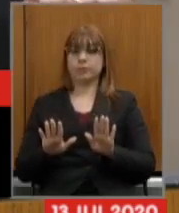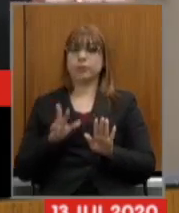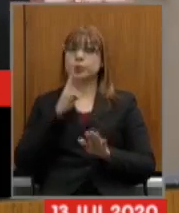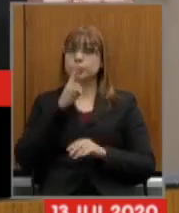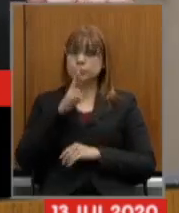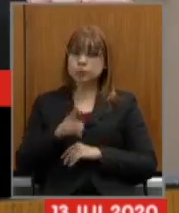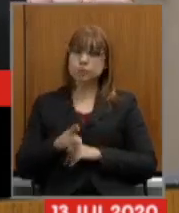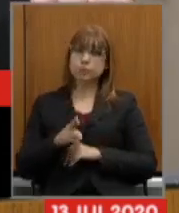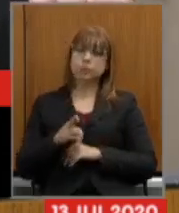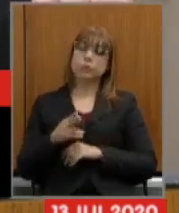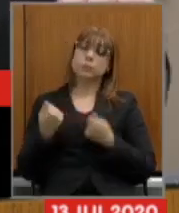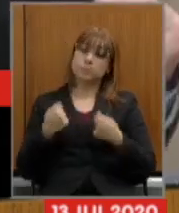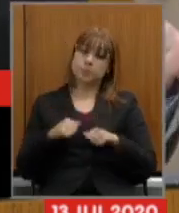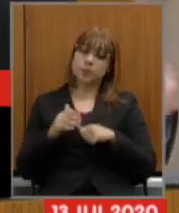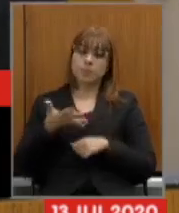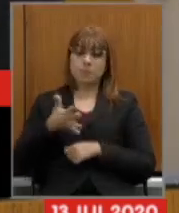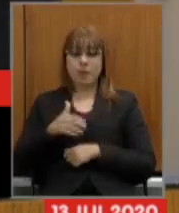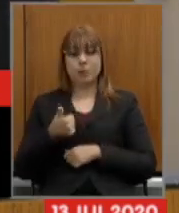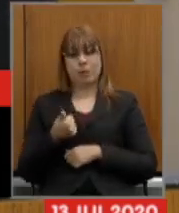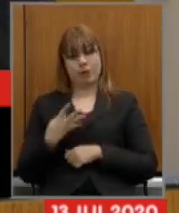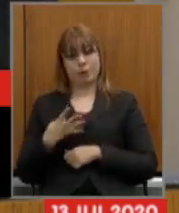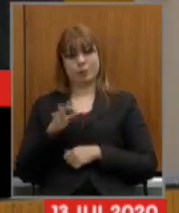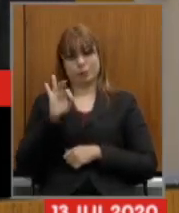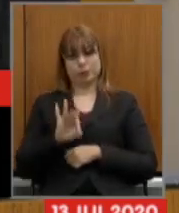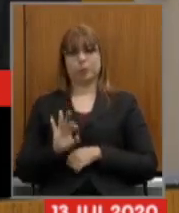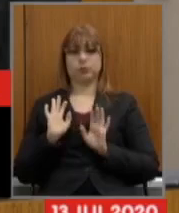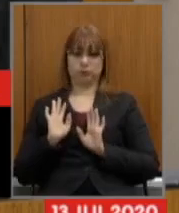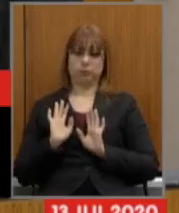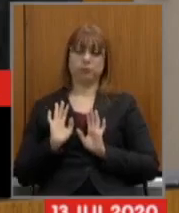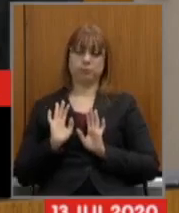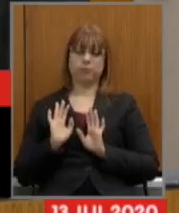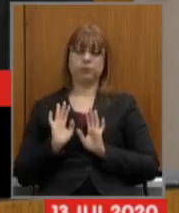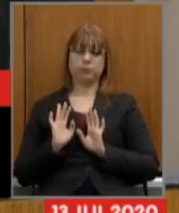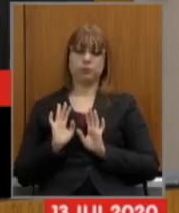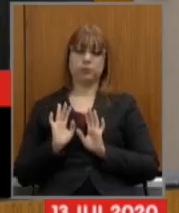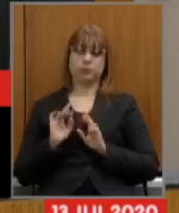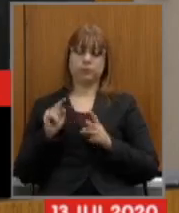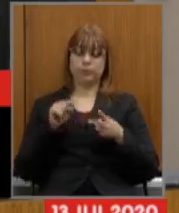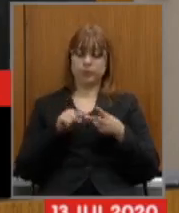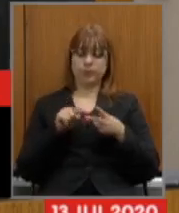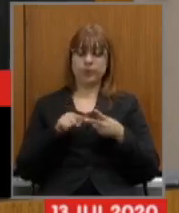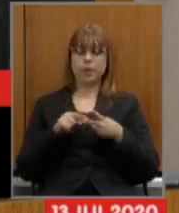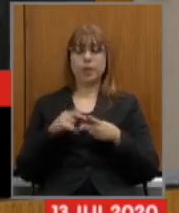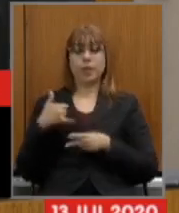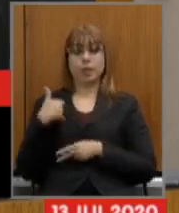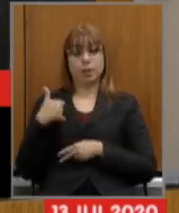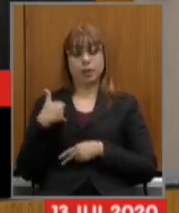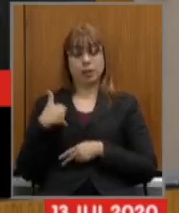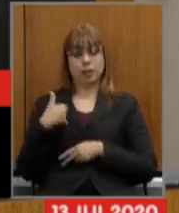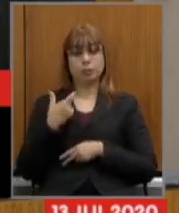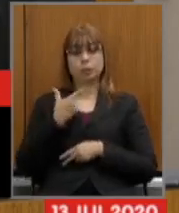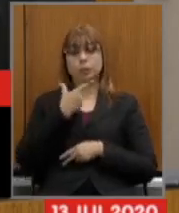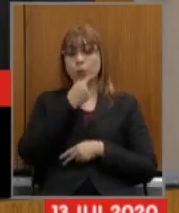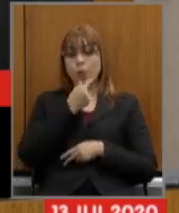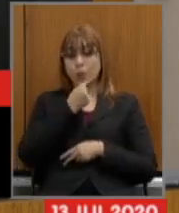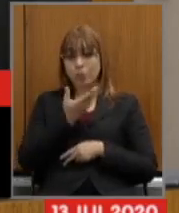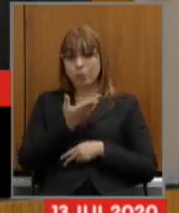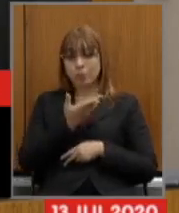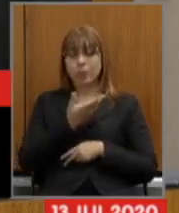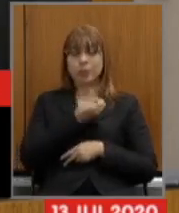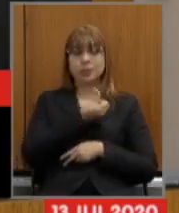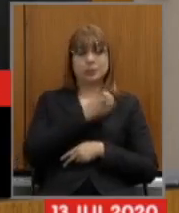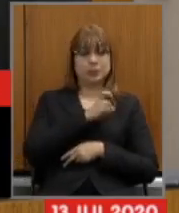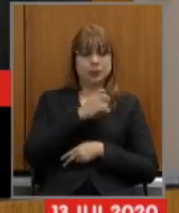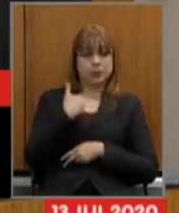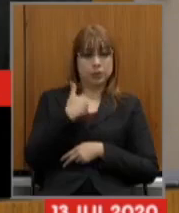resultado tem que ser 14% a idade mínima para homem em geral 65 anos para mulher